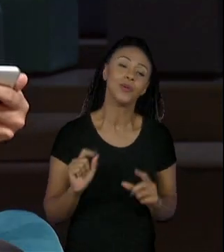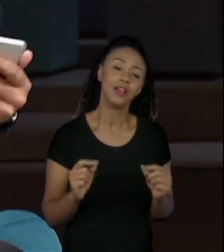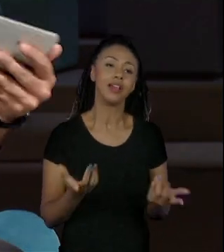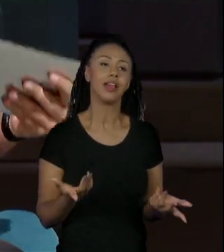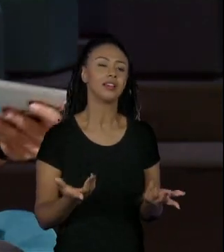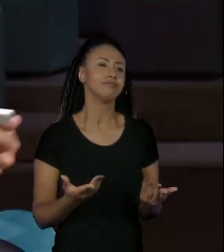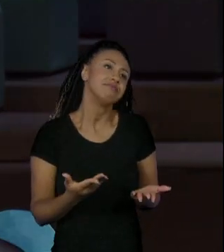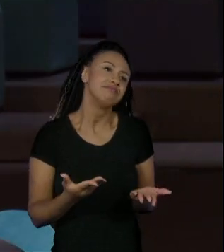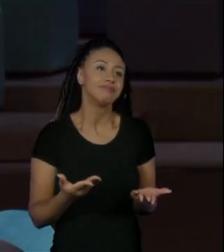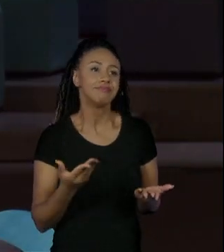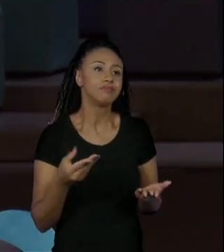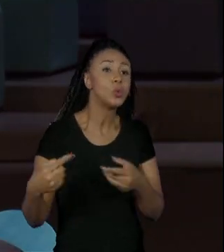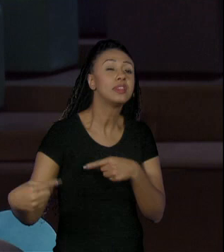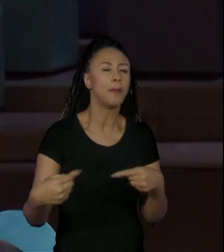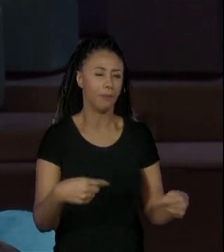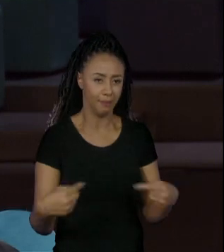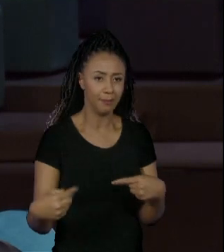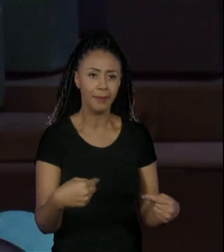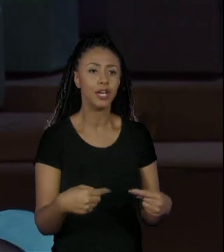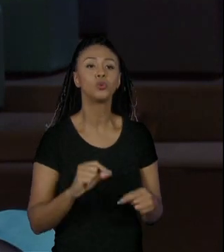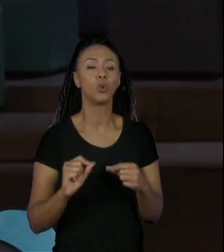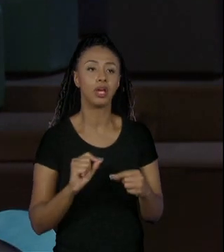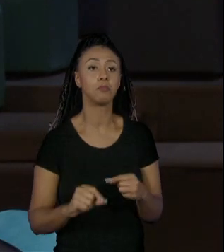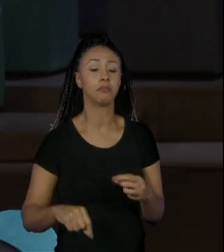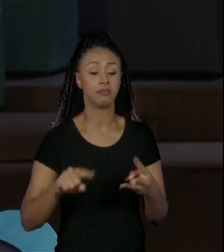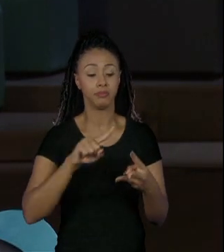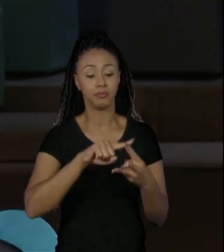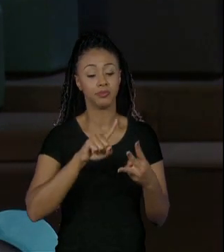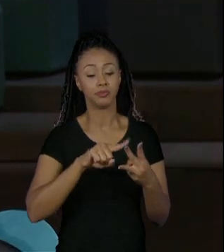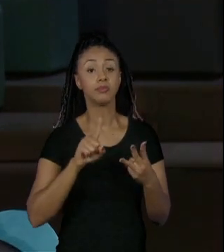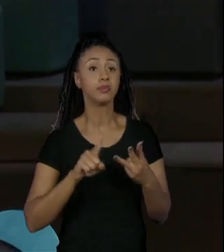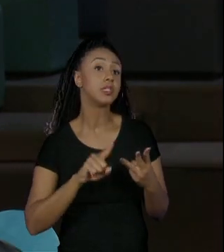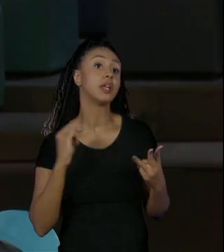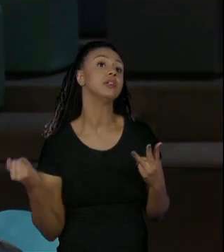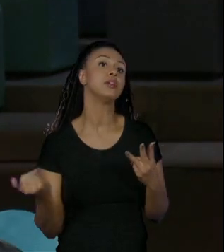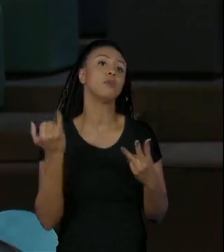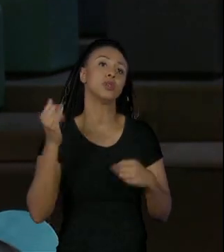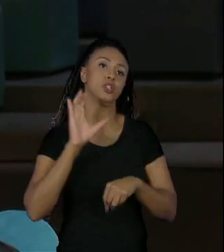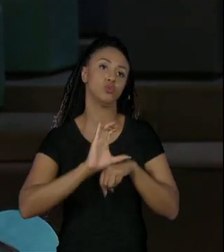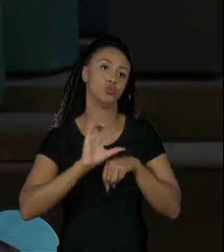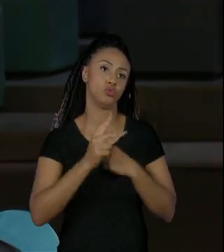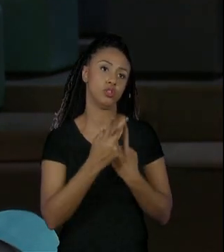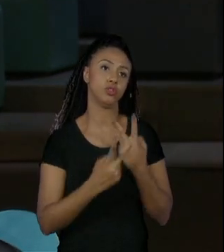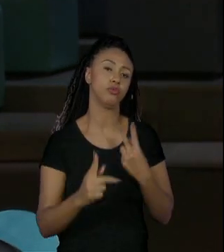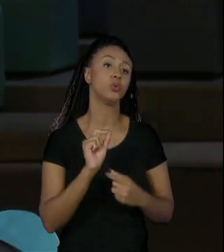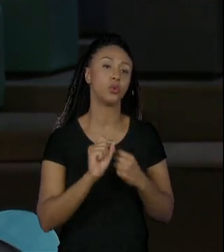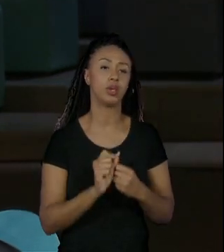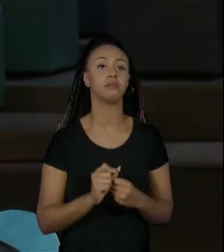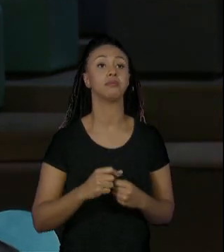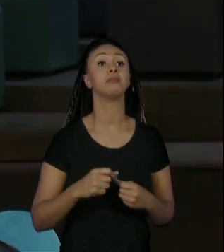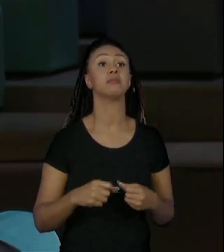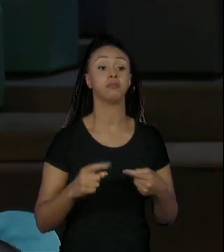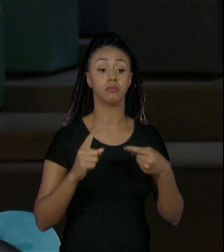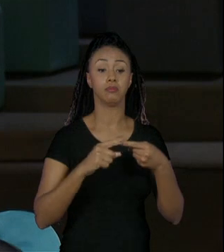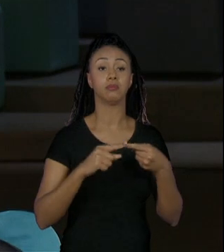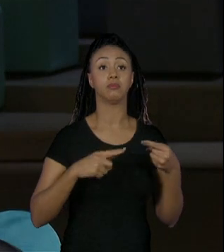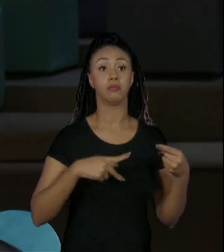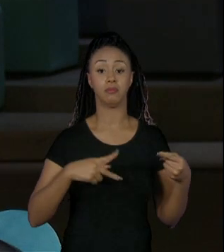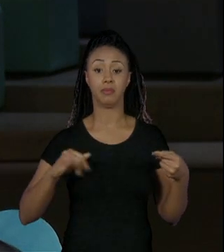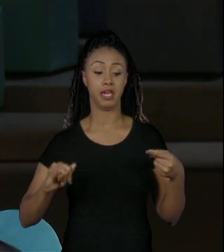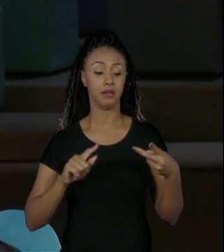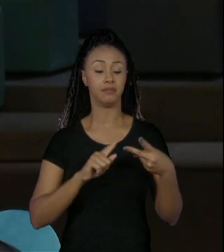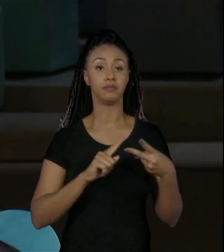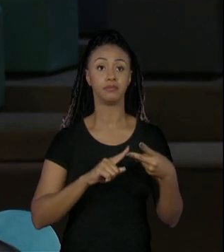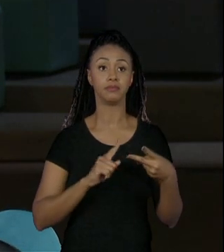debate sobre três pilares importantes nos cursos da Univesp, que é o projeto integrador, o TCC